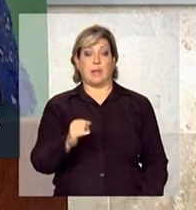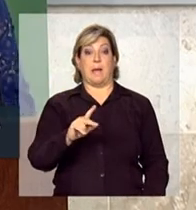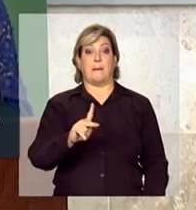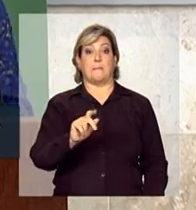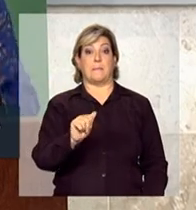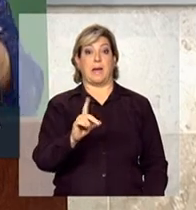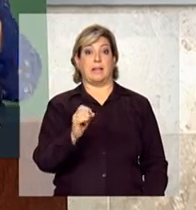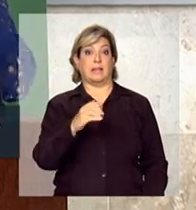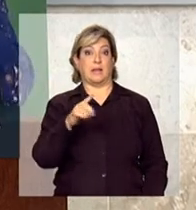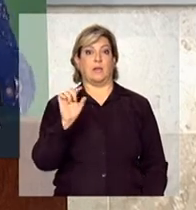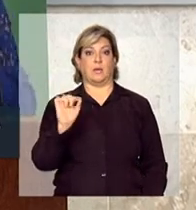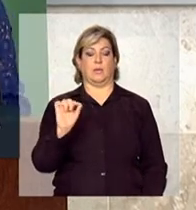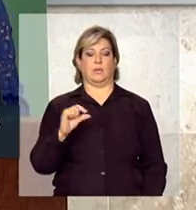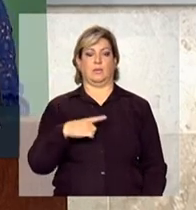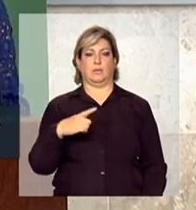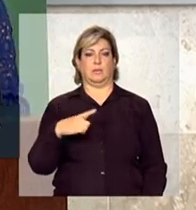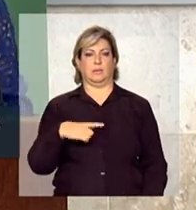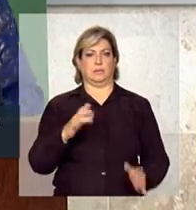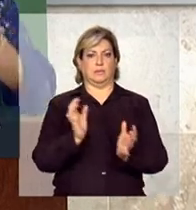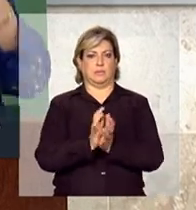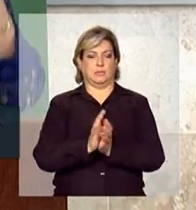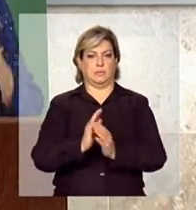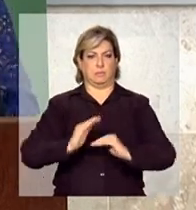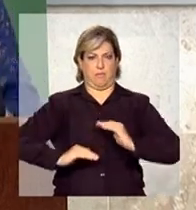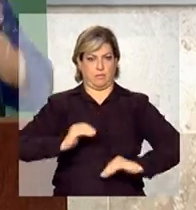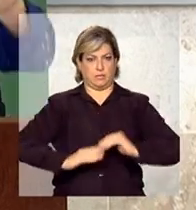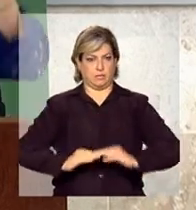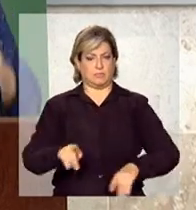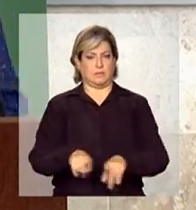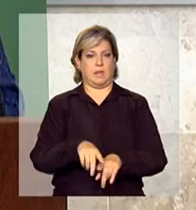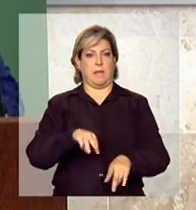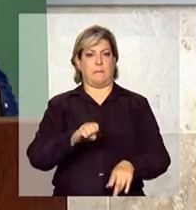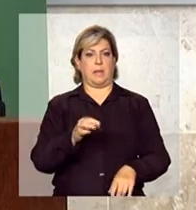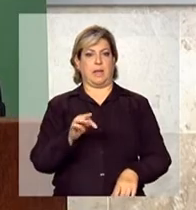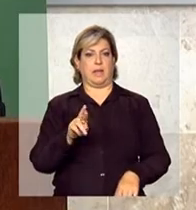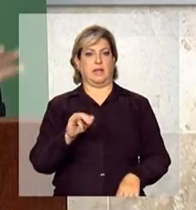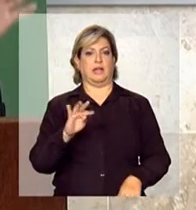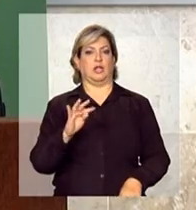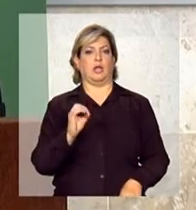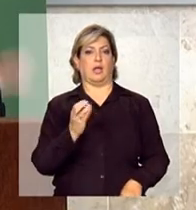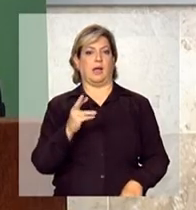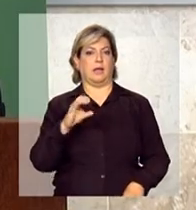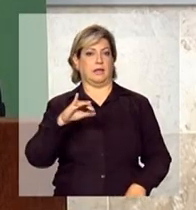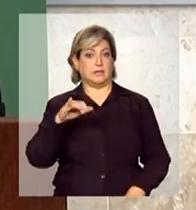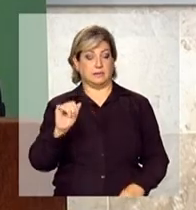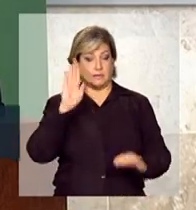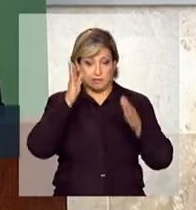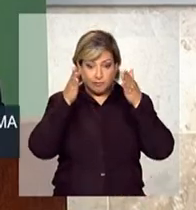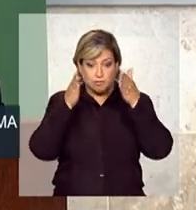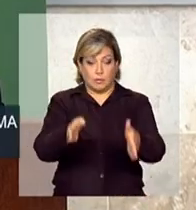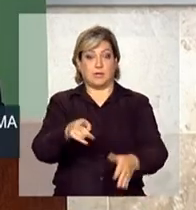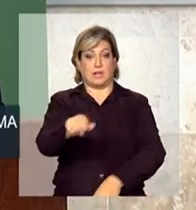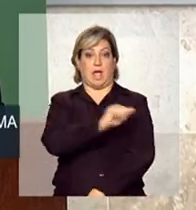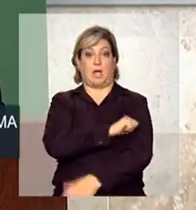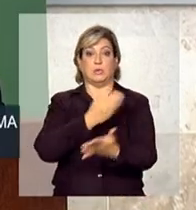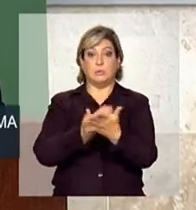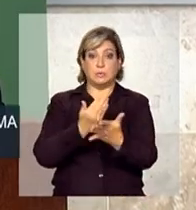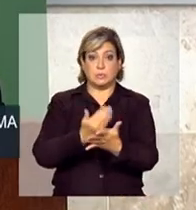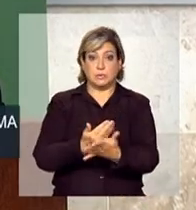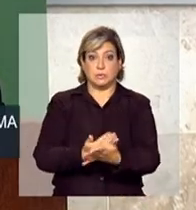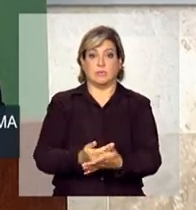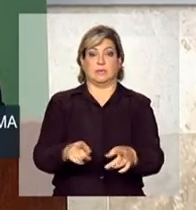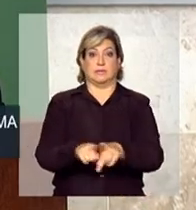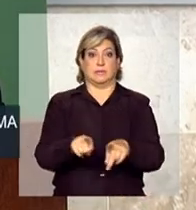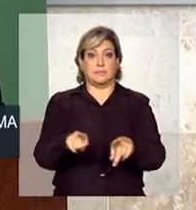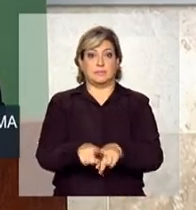profissionalismo e de meritocracia, voltado para o atendimento do estudante, implica também